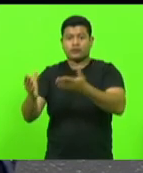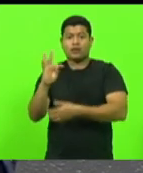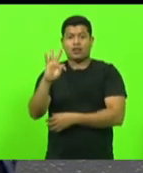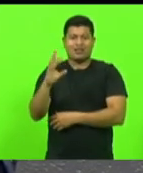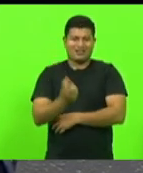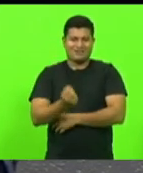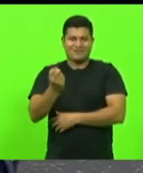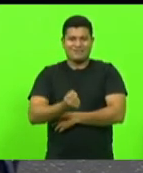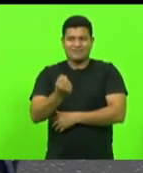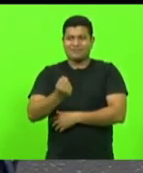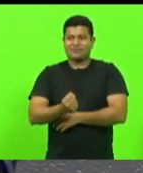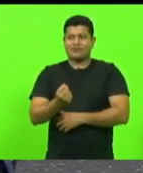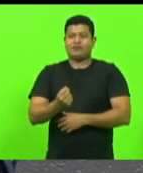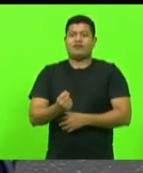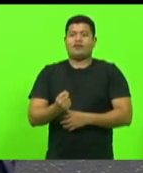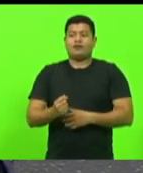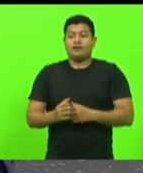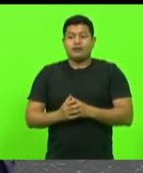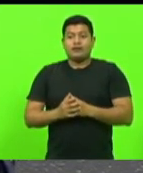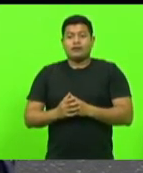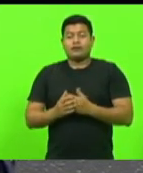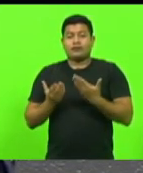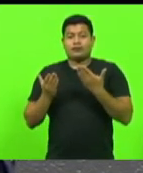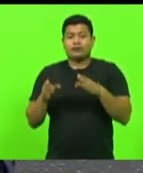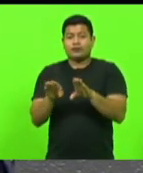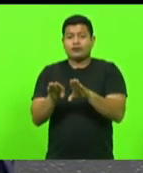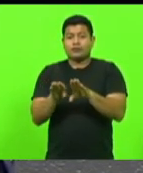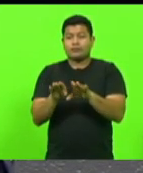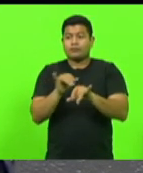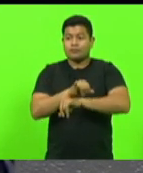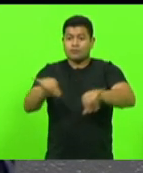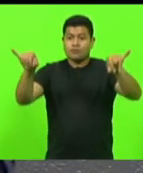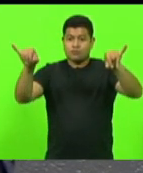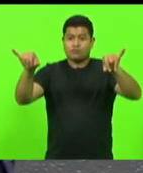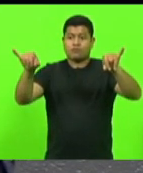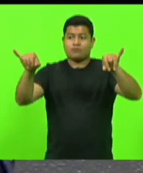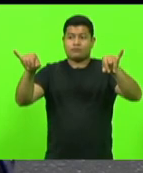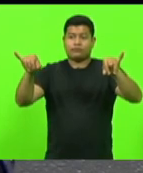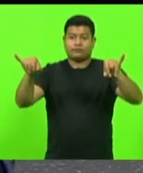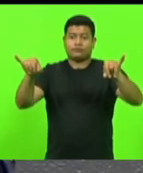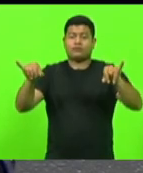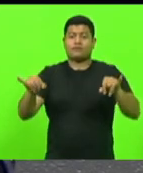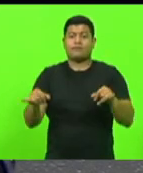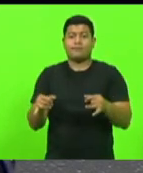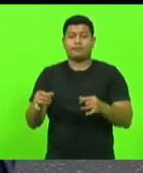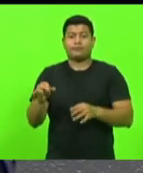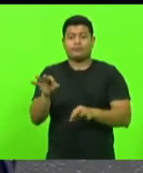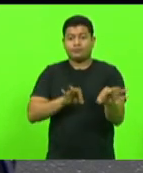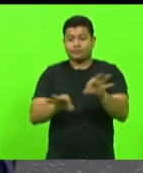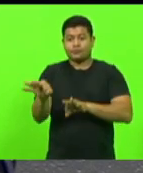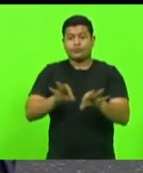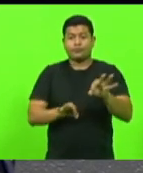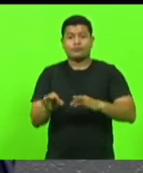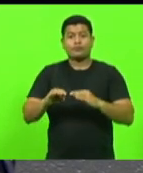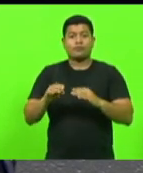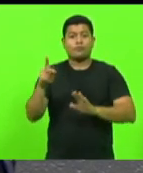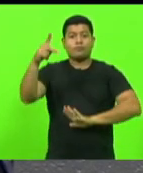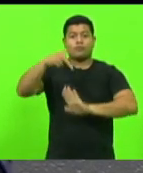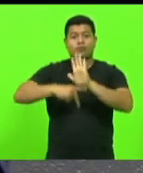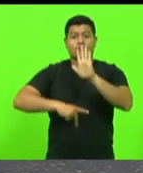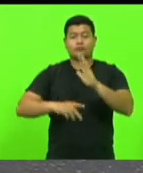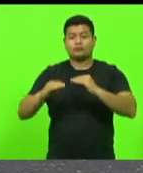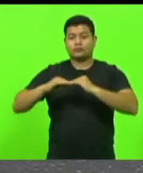muito importante, e um anúncio também dos ajustes no projeto de pavimentação entre